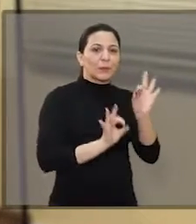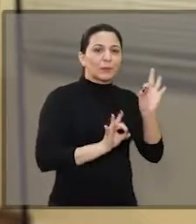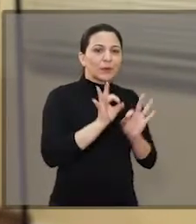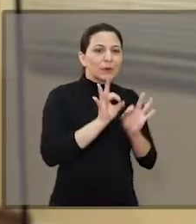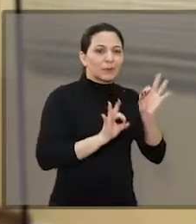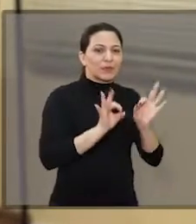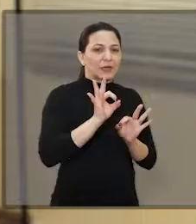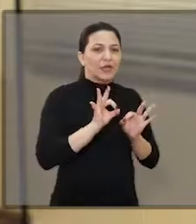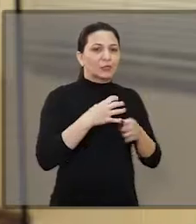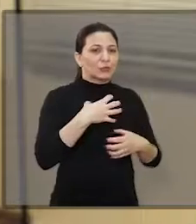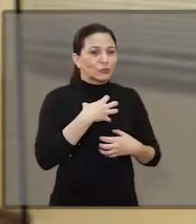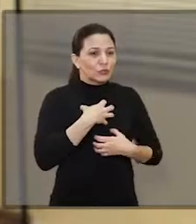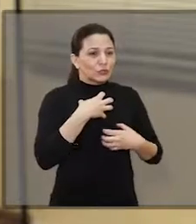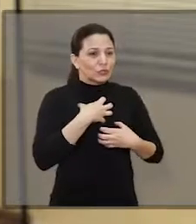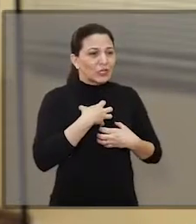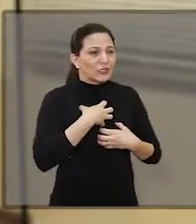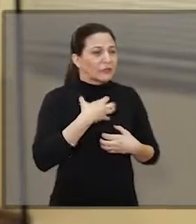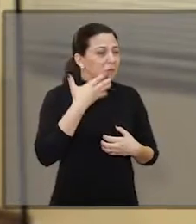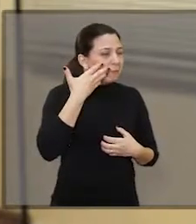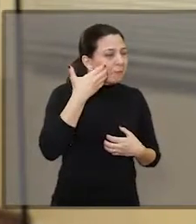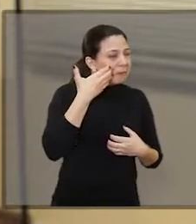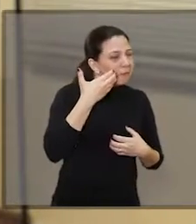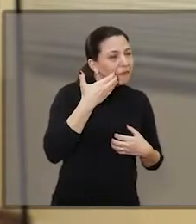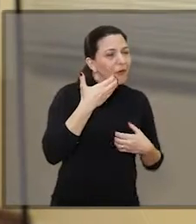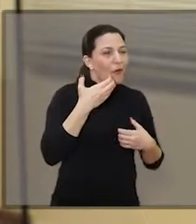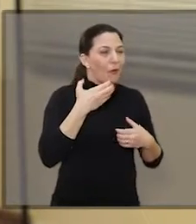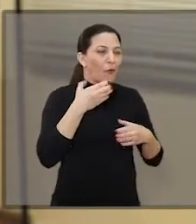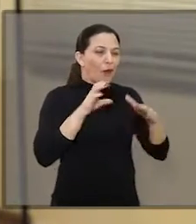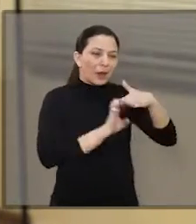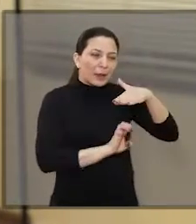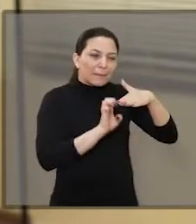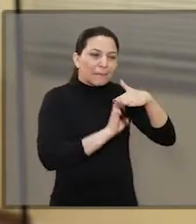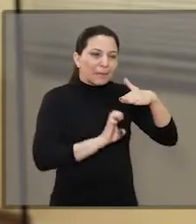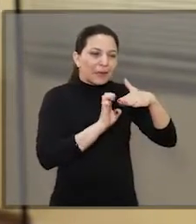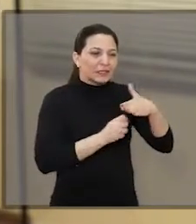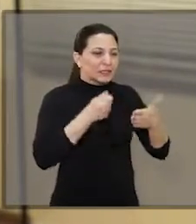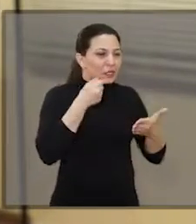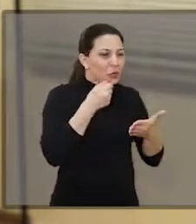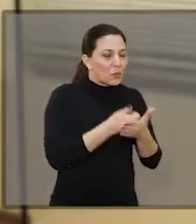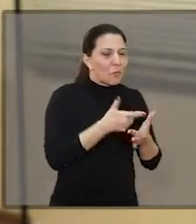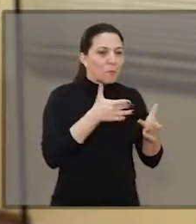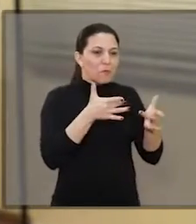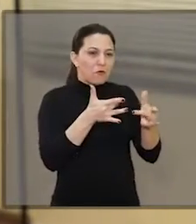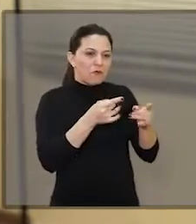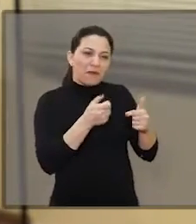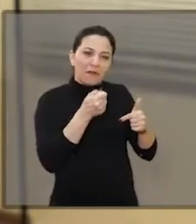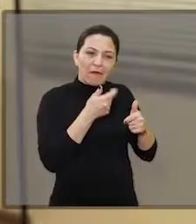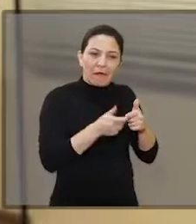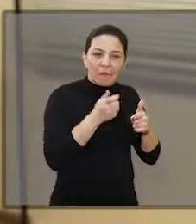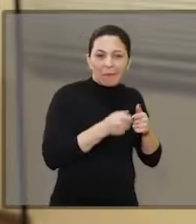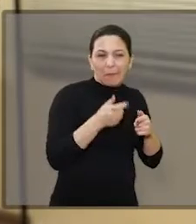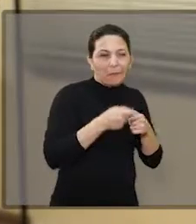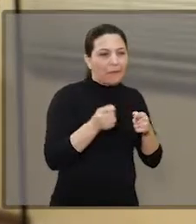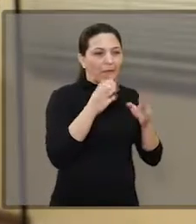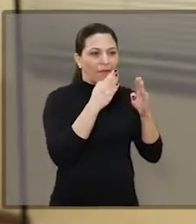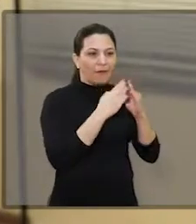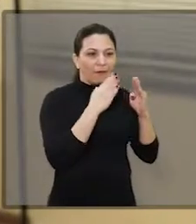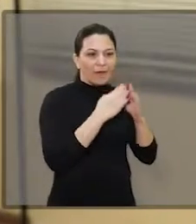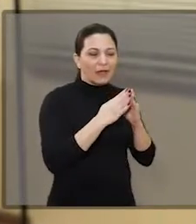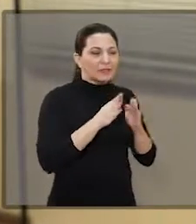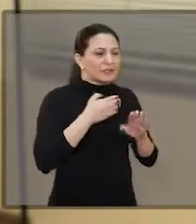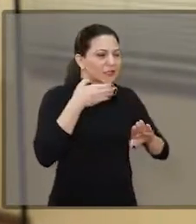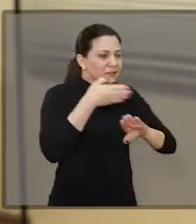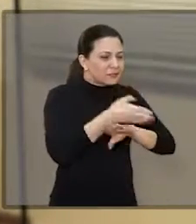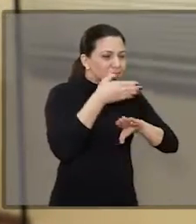montada numa engrenagem da especulação imobiliária, que fez uma ocupação totalmente